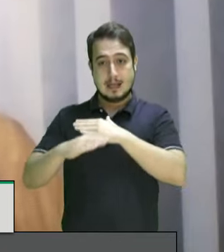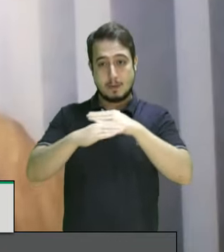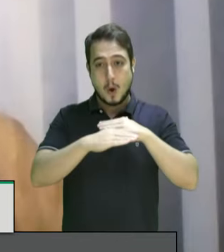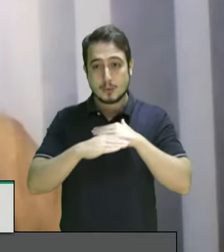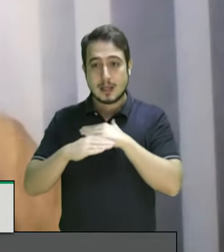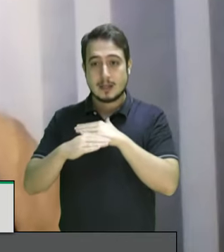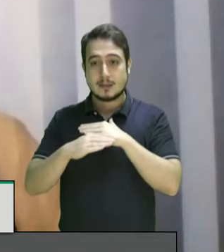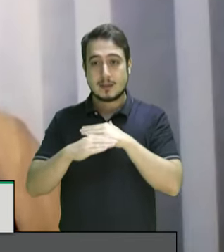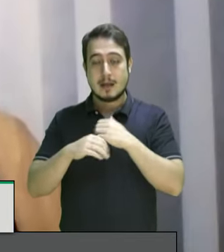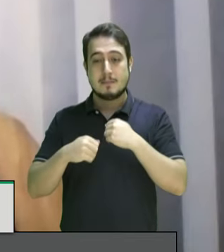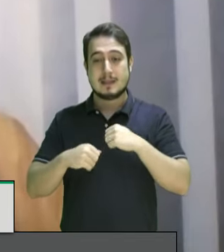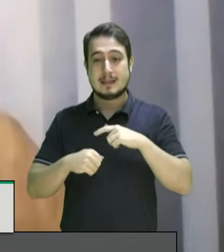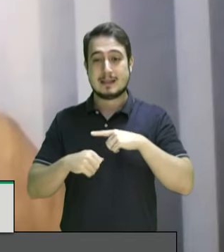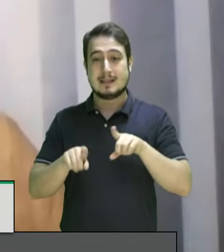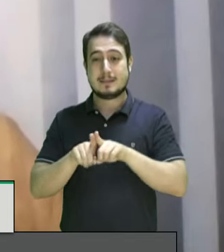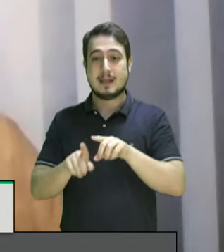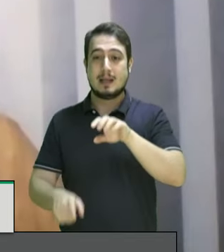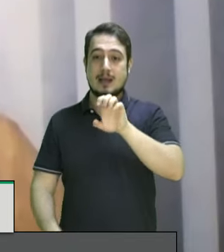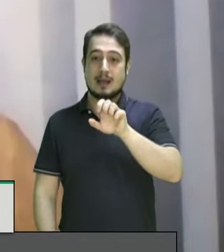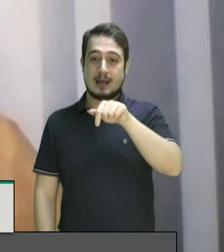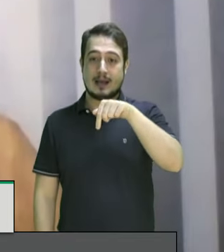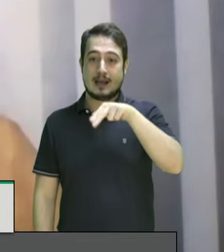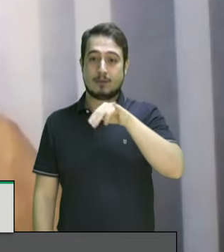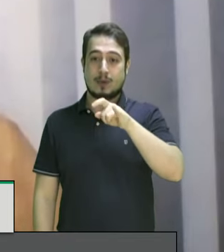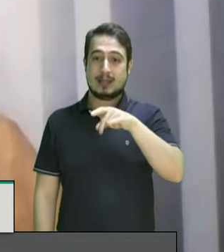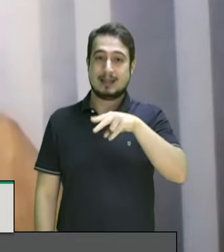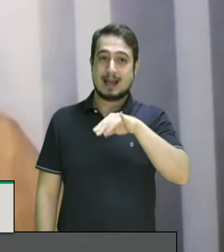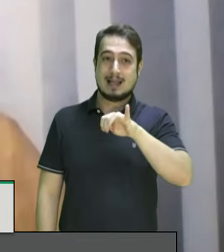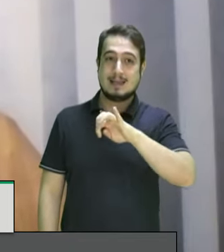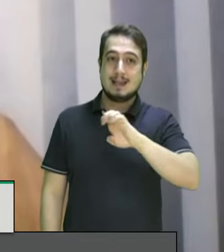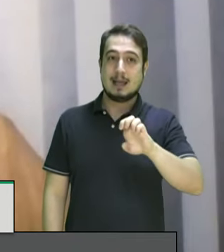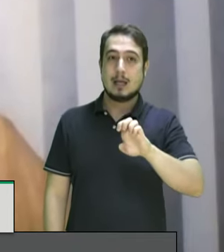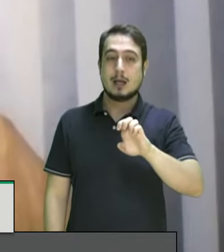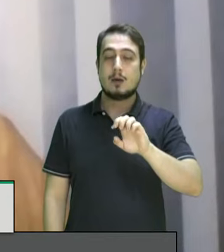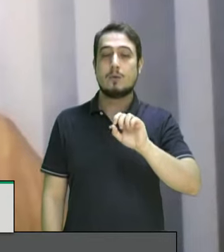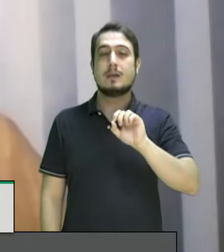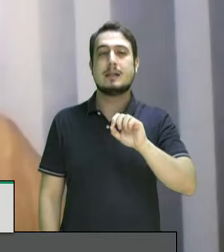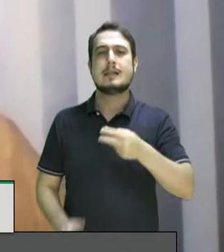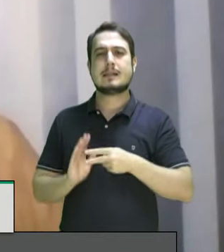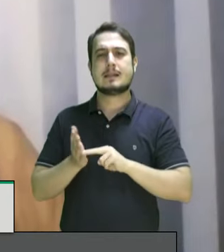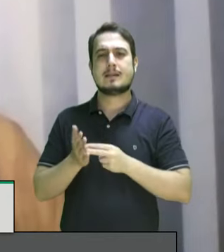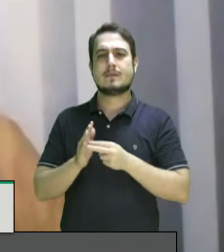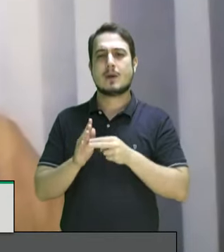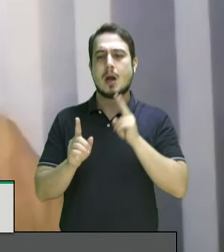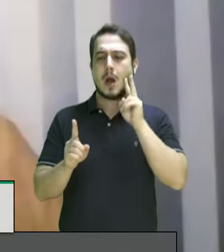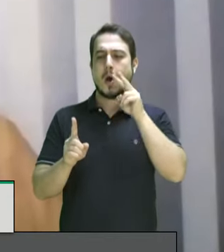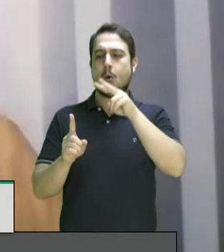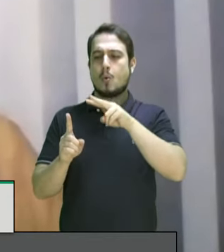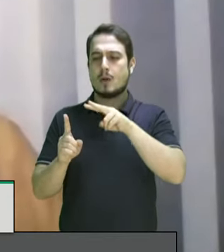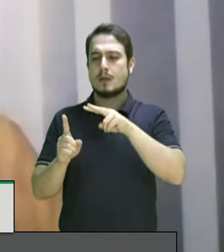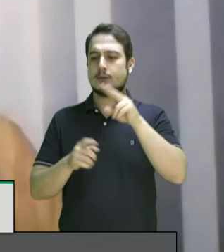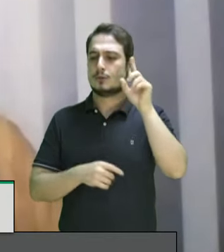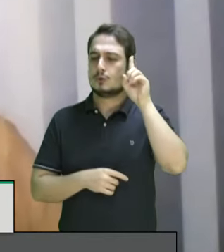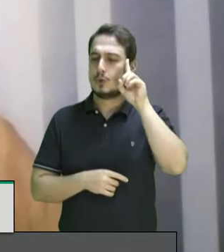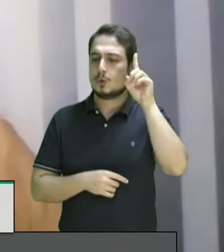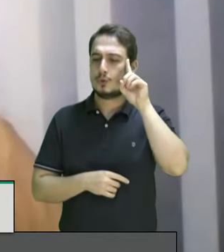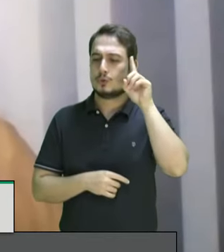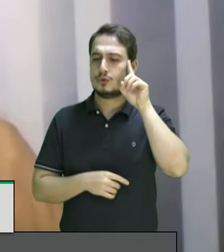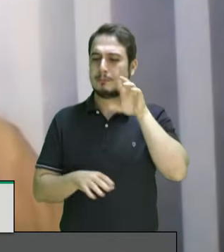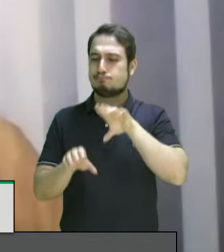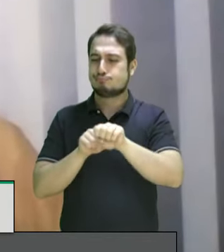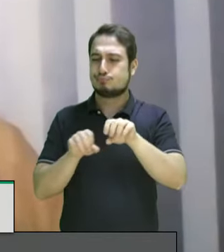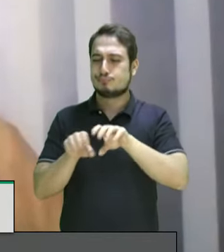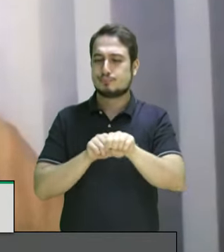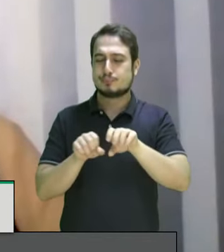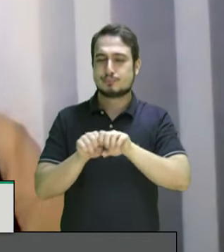necessário existir equidade em especial olhando para a violação diária de corpos negros através